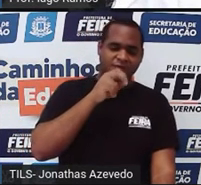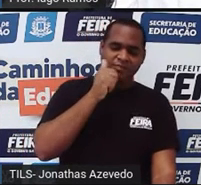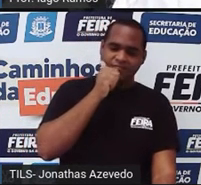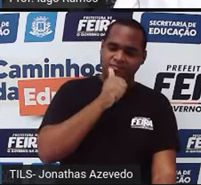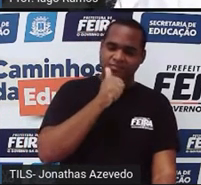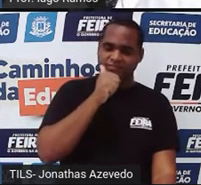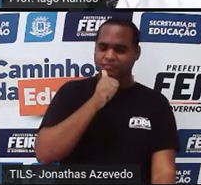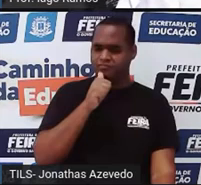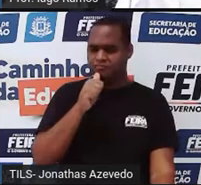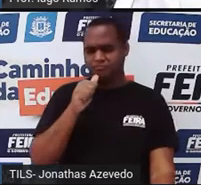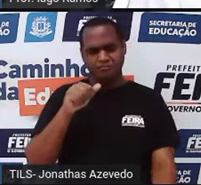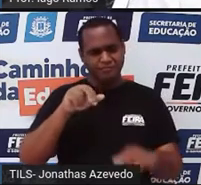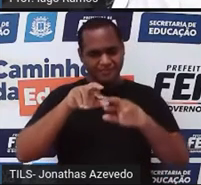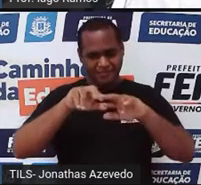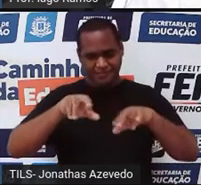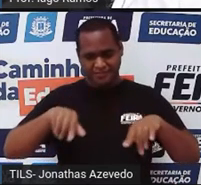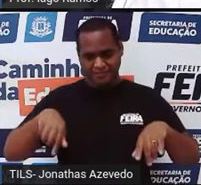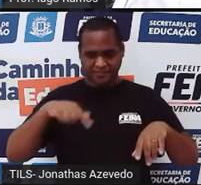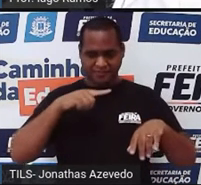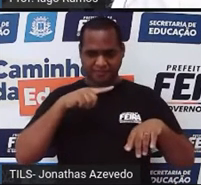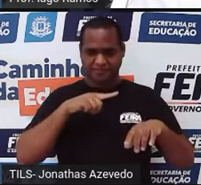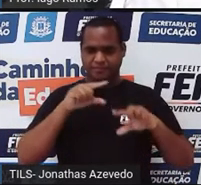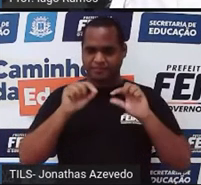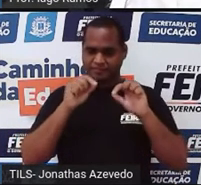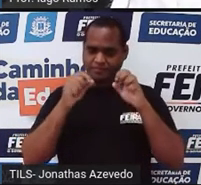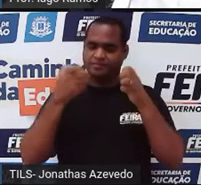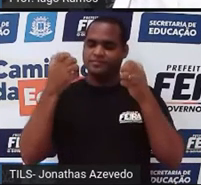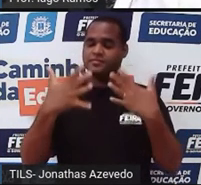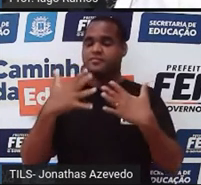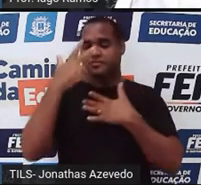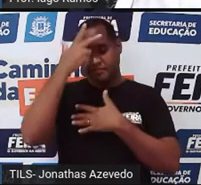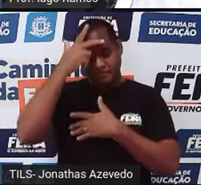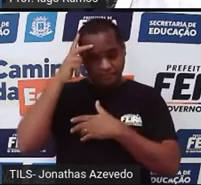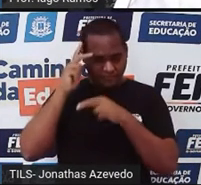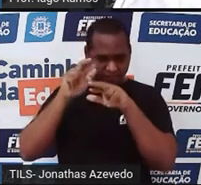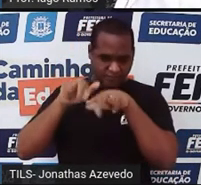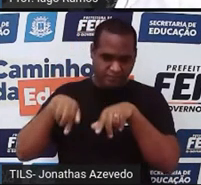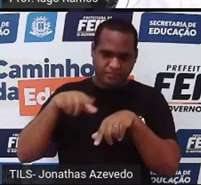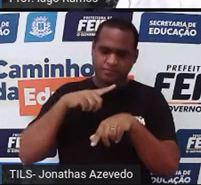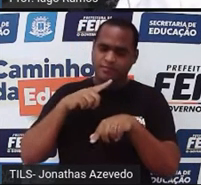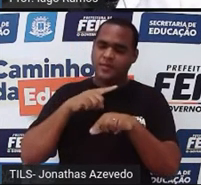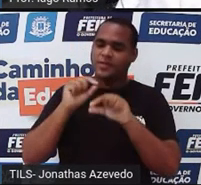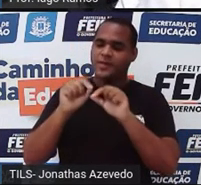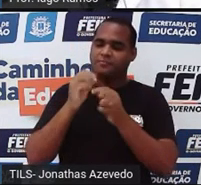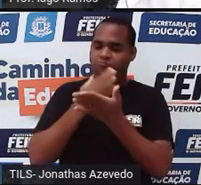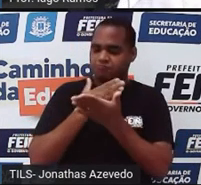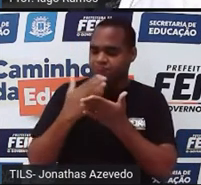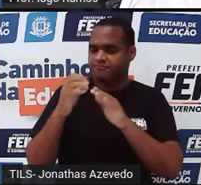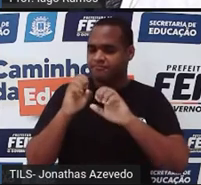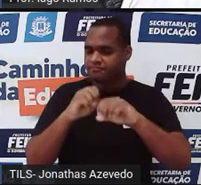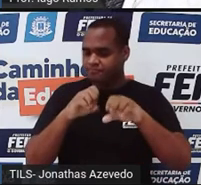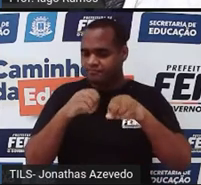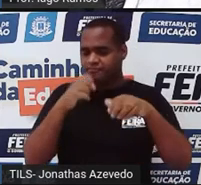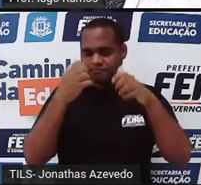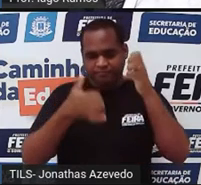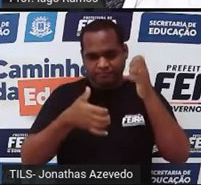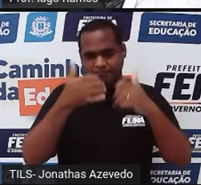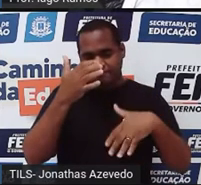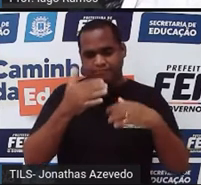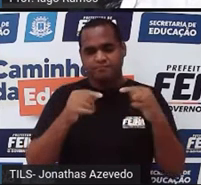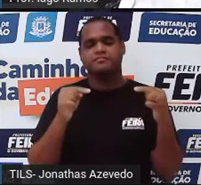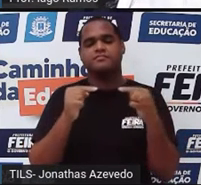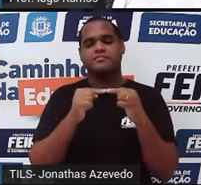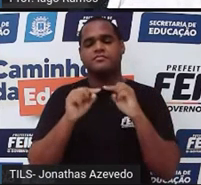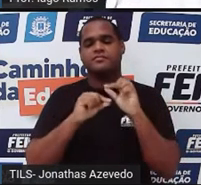enfim, né? Todo esse pessoal começou a ensinar a gente quando a gente ainda era pequenininhos.